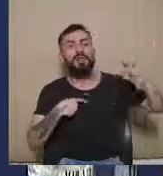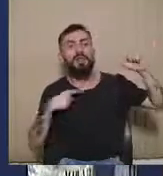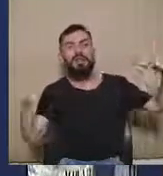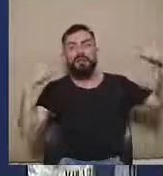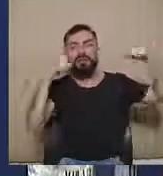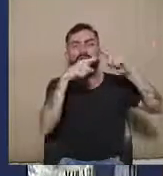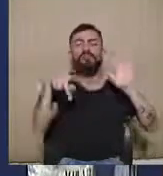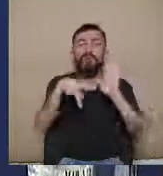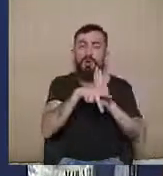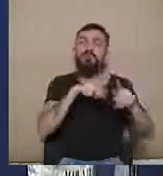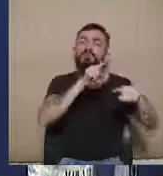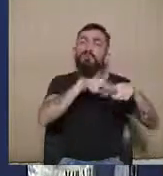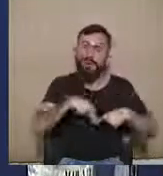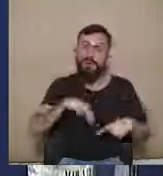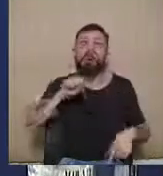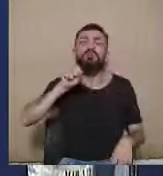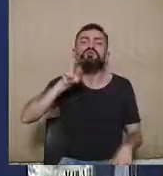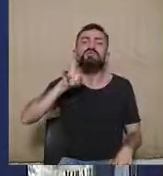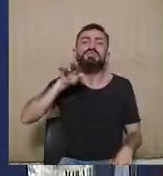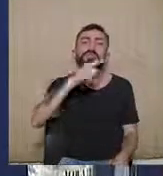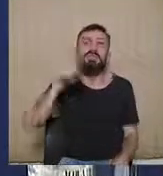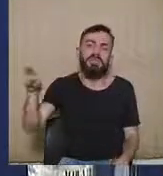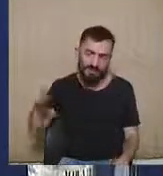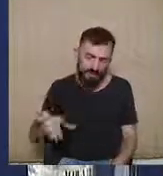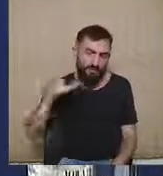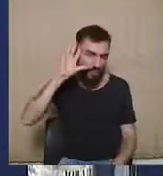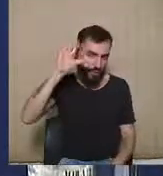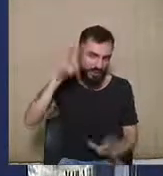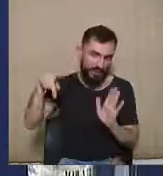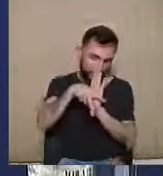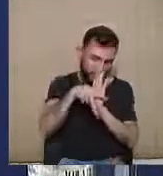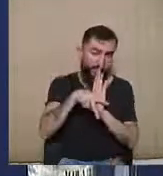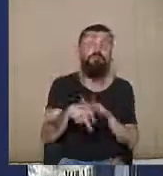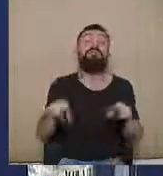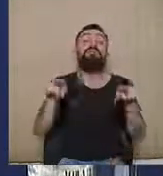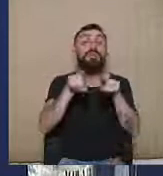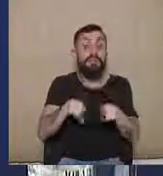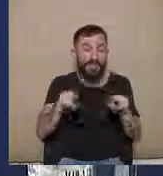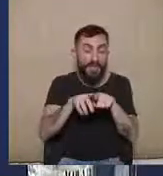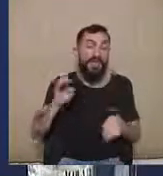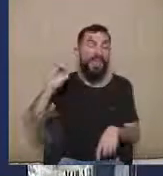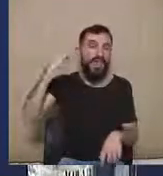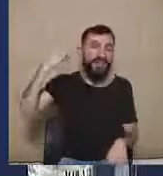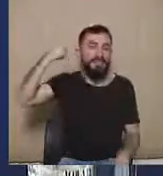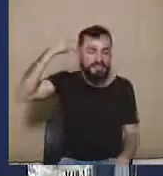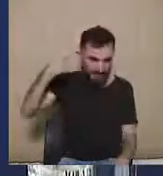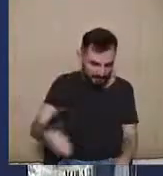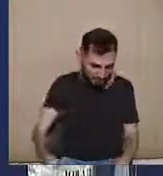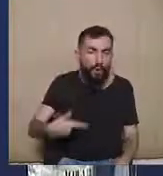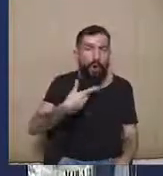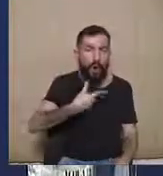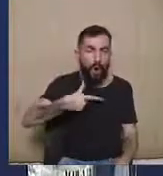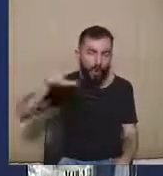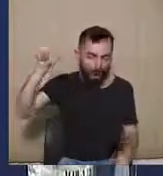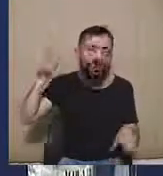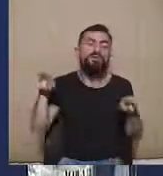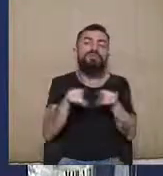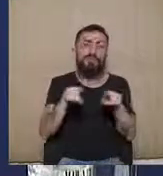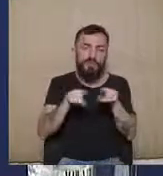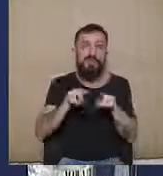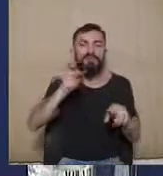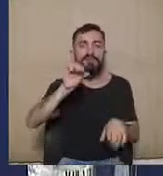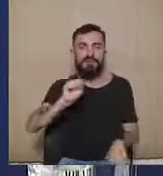segundo a teoria da substanciação. E há também a teoria da substanciação, que é invocada em outro precedente, que é bastante interessante do